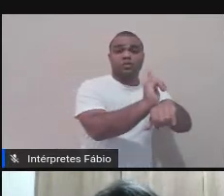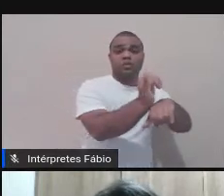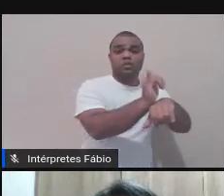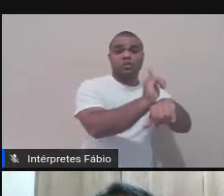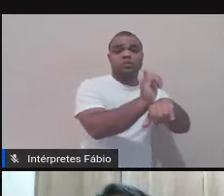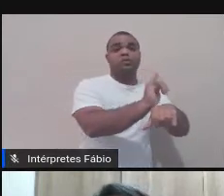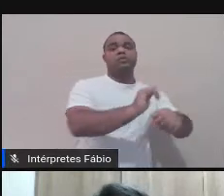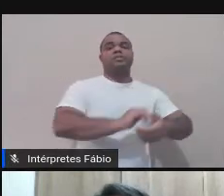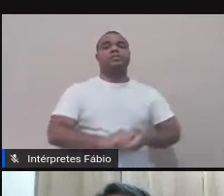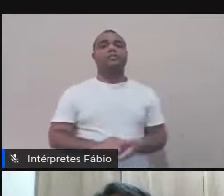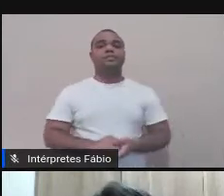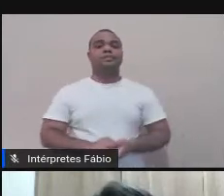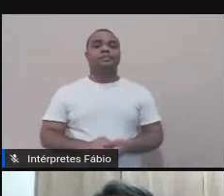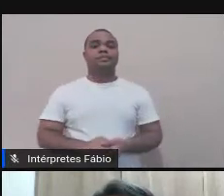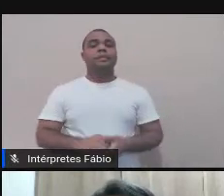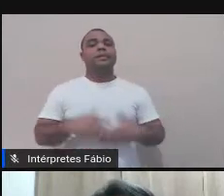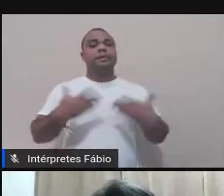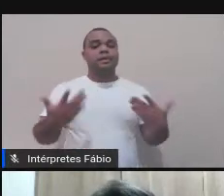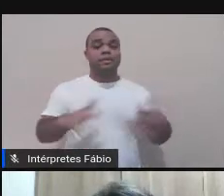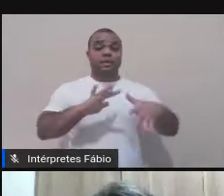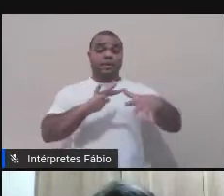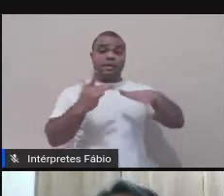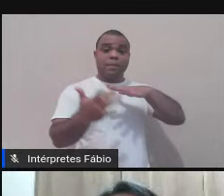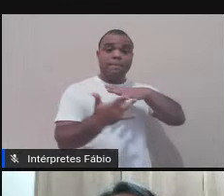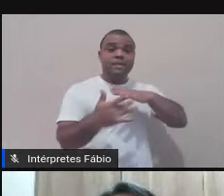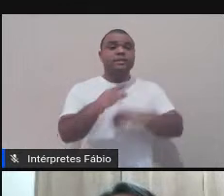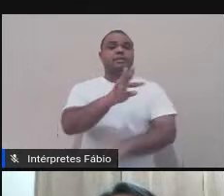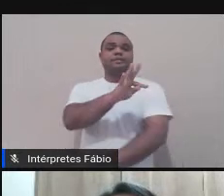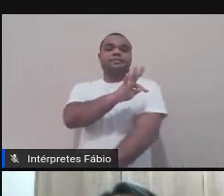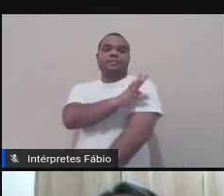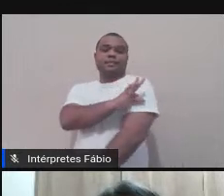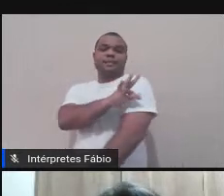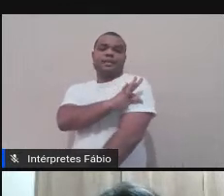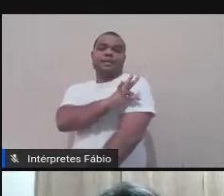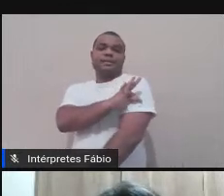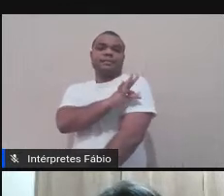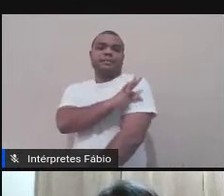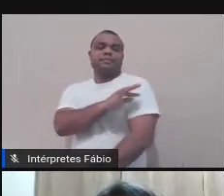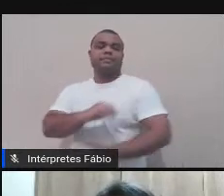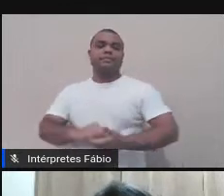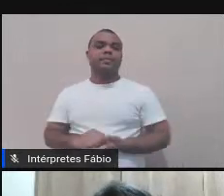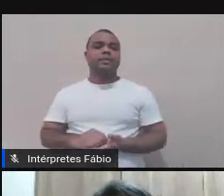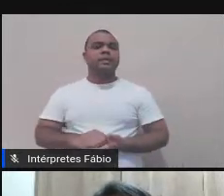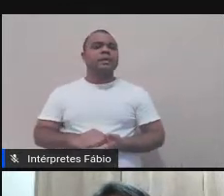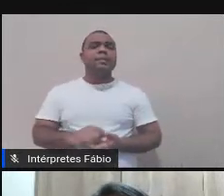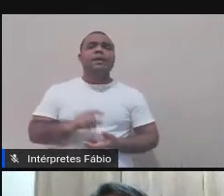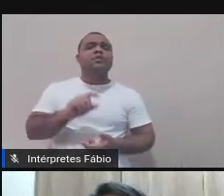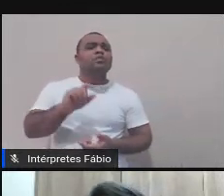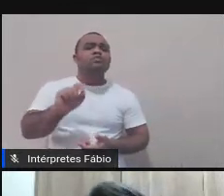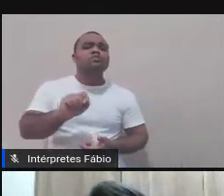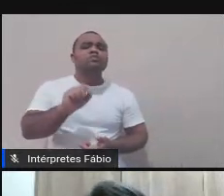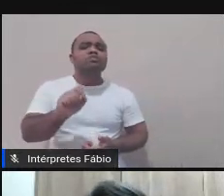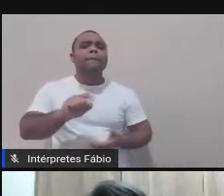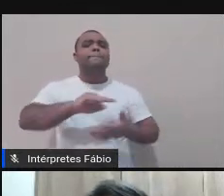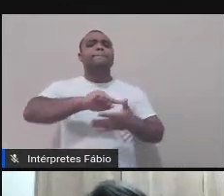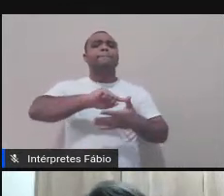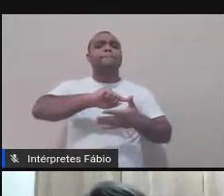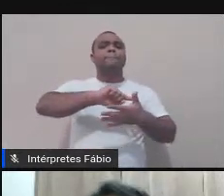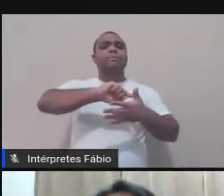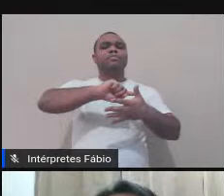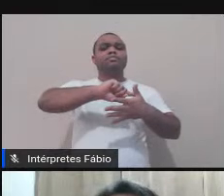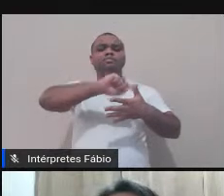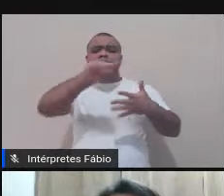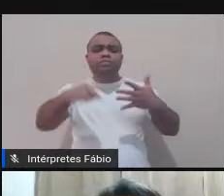mídias técnicas. Mas consideramos também, como mídia, as outras formas de